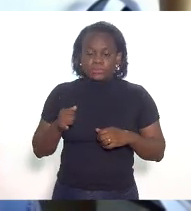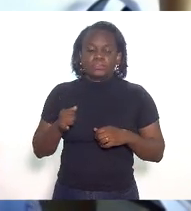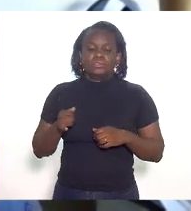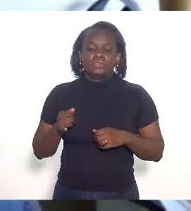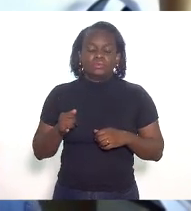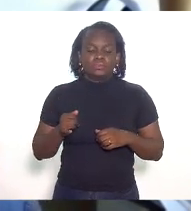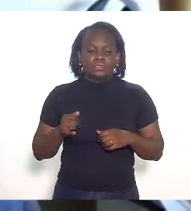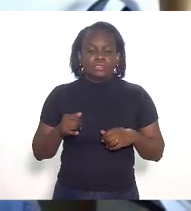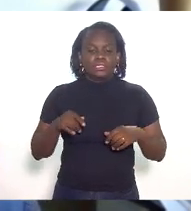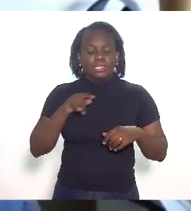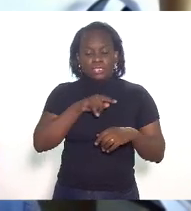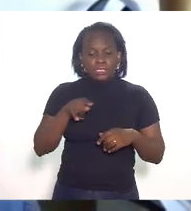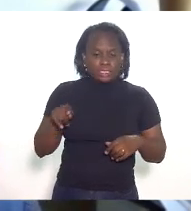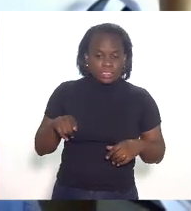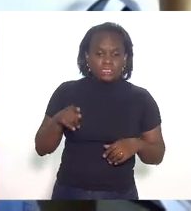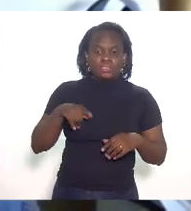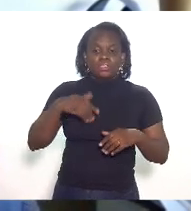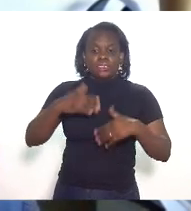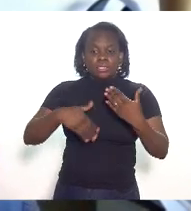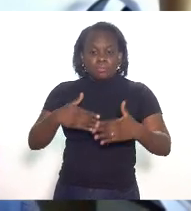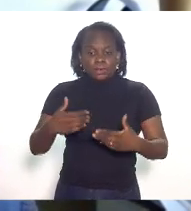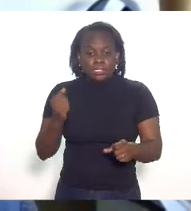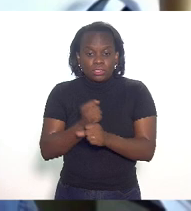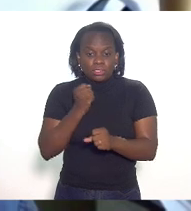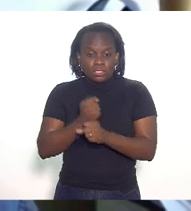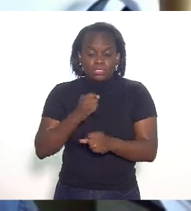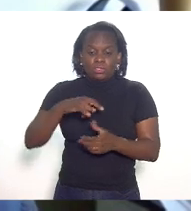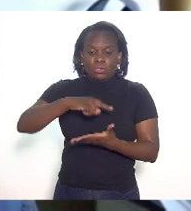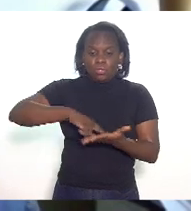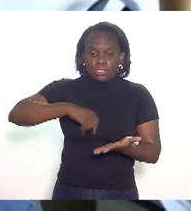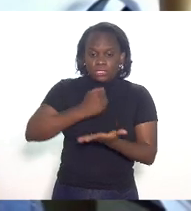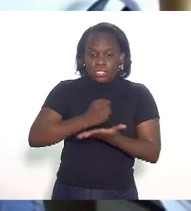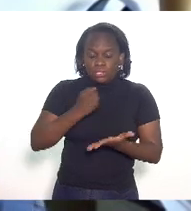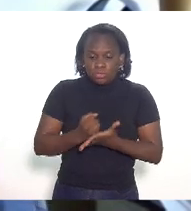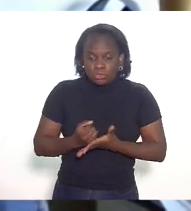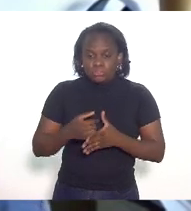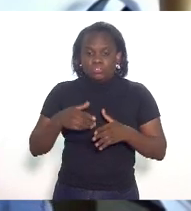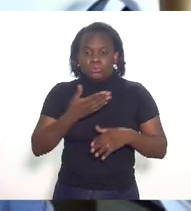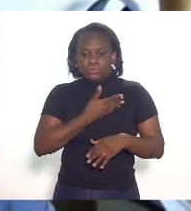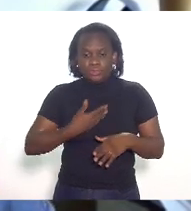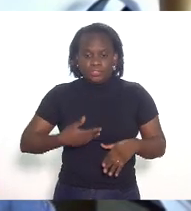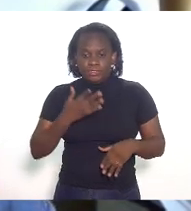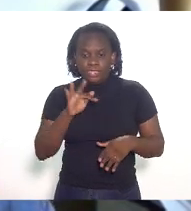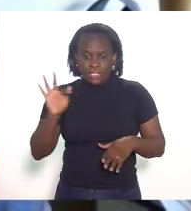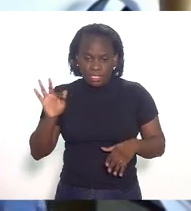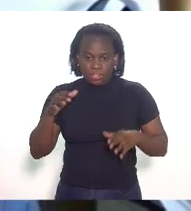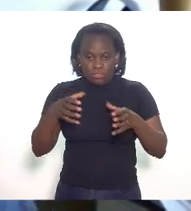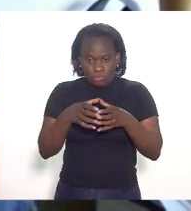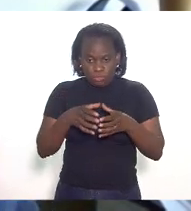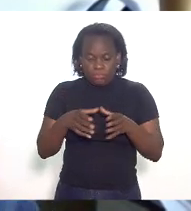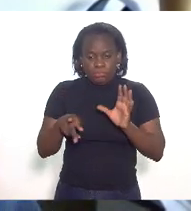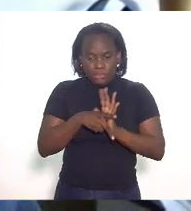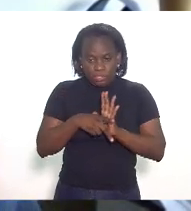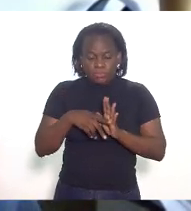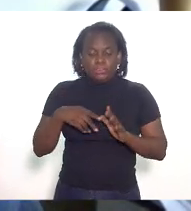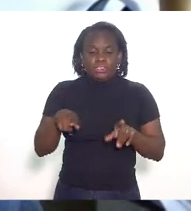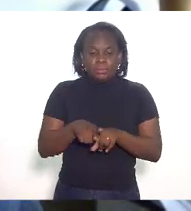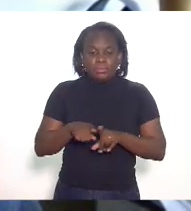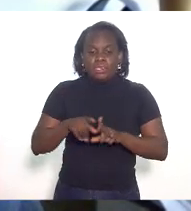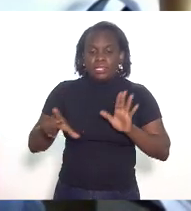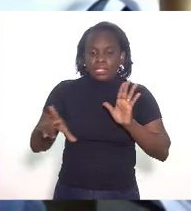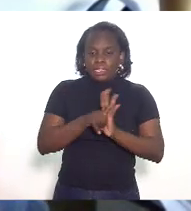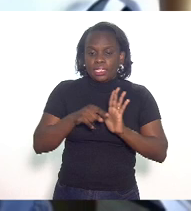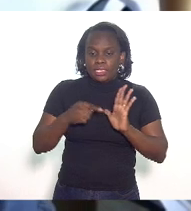aqueles que vierem a ser contratados pelo órgão federal competente e nos termos da